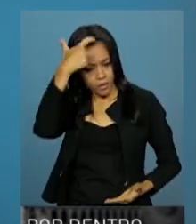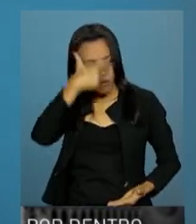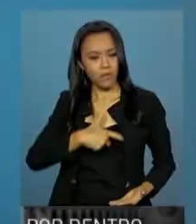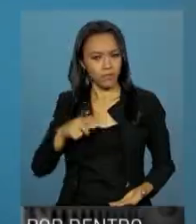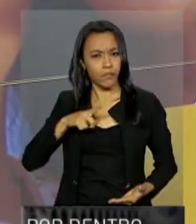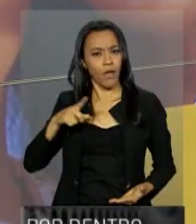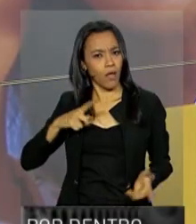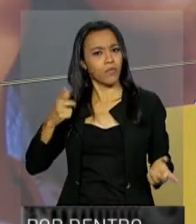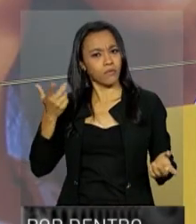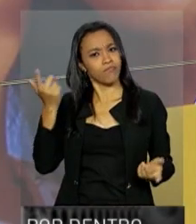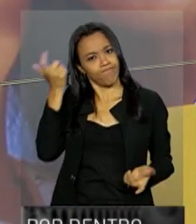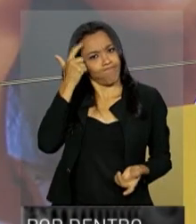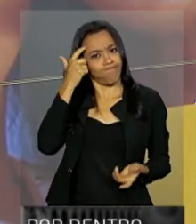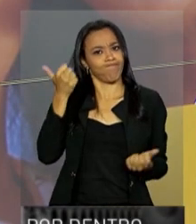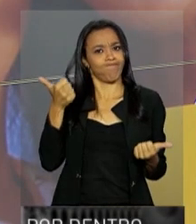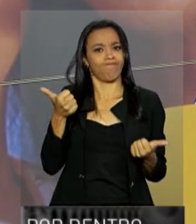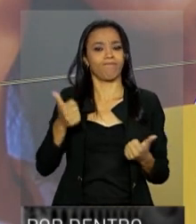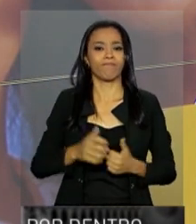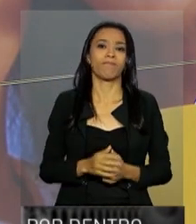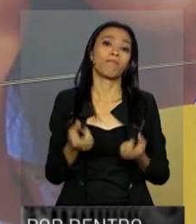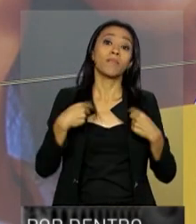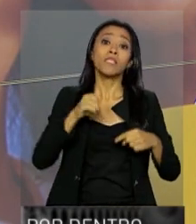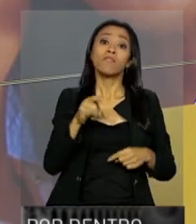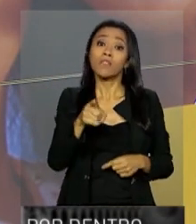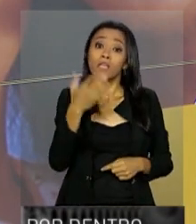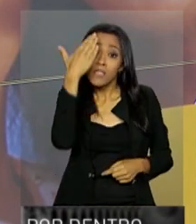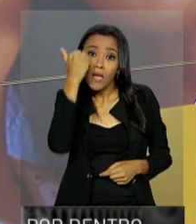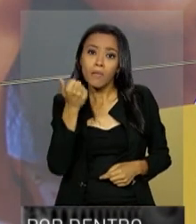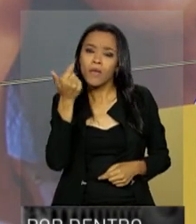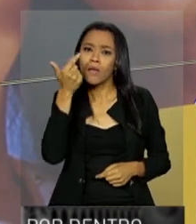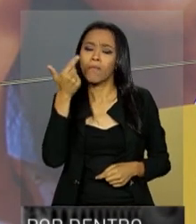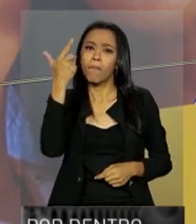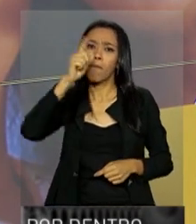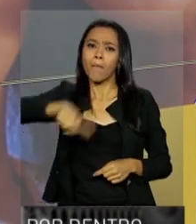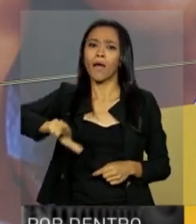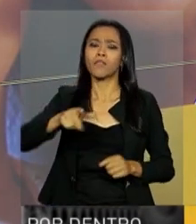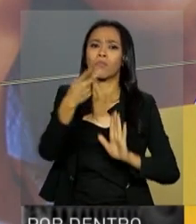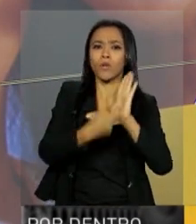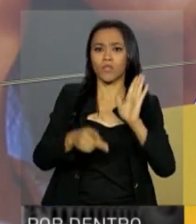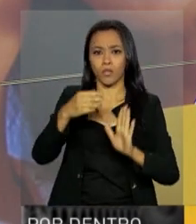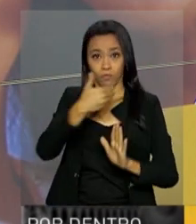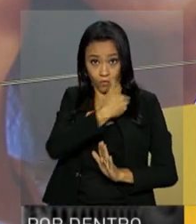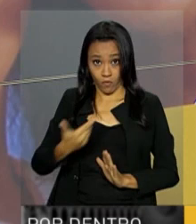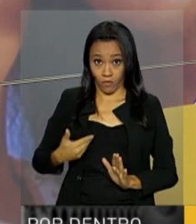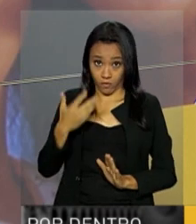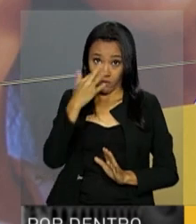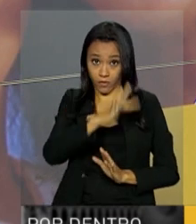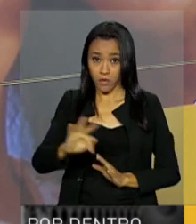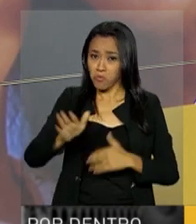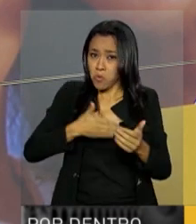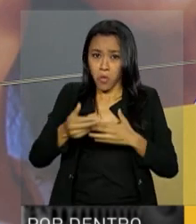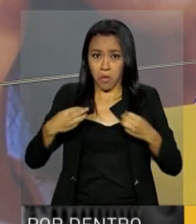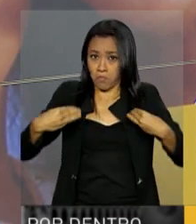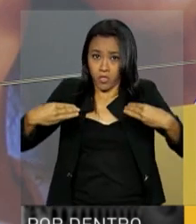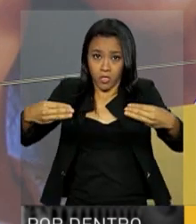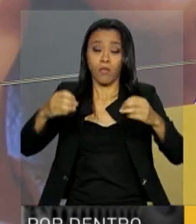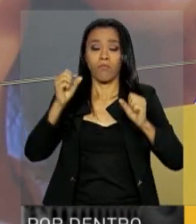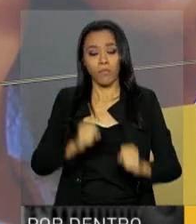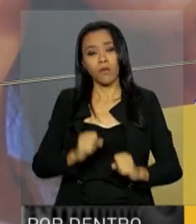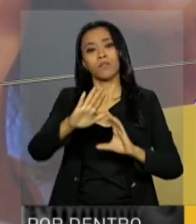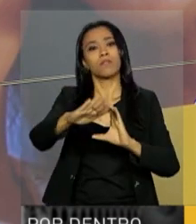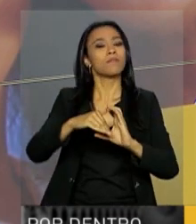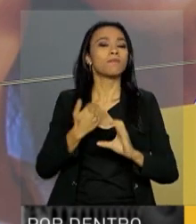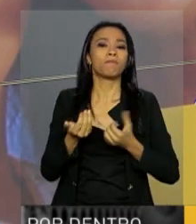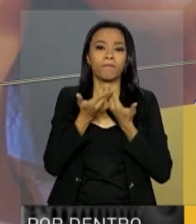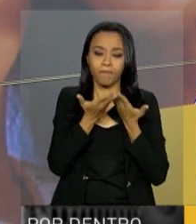potencial. Se você quer saber mais sobre algum projeto ou ação do governo federal, de qualquer ministério, escreva para por dentro do